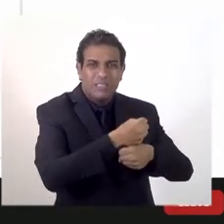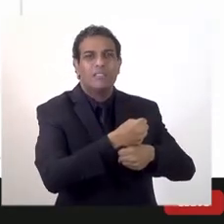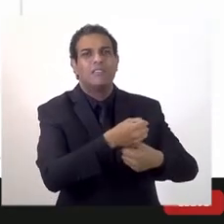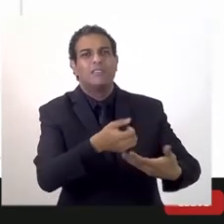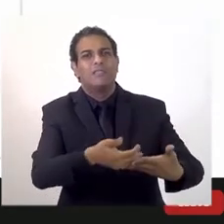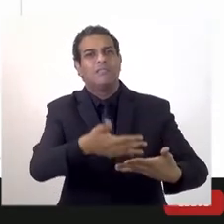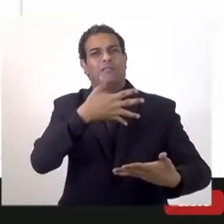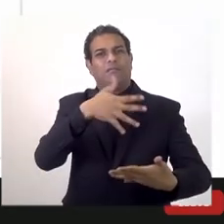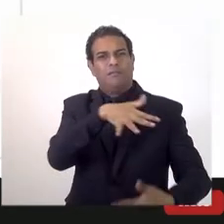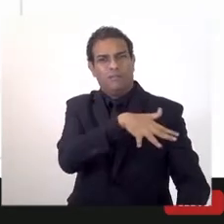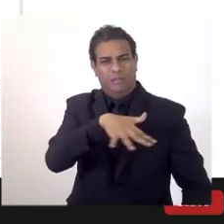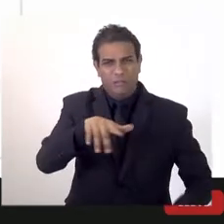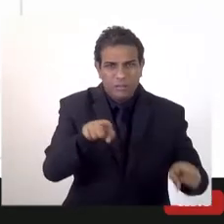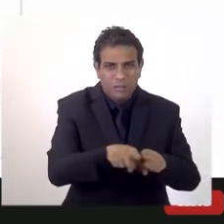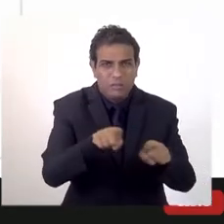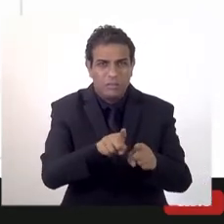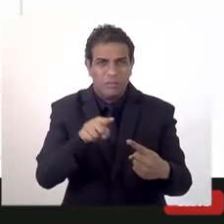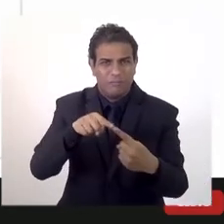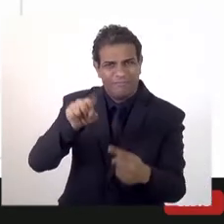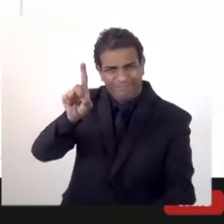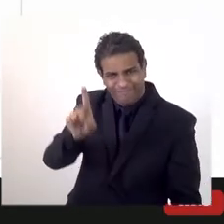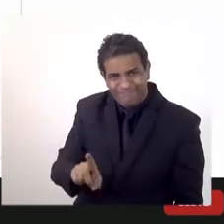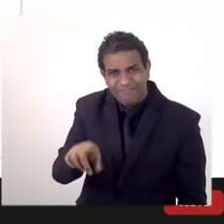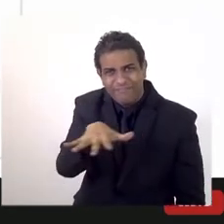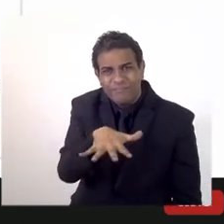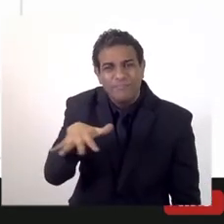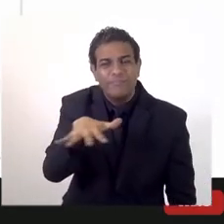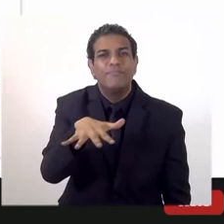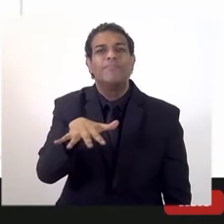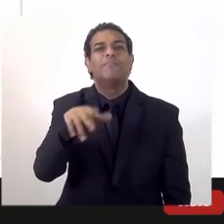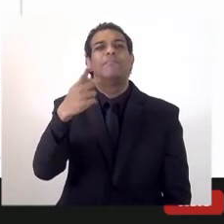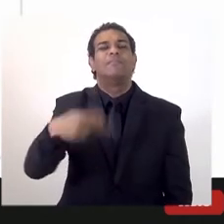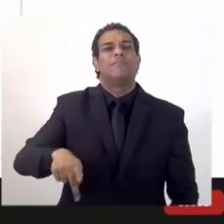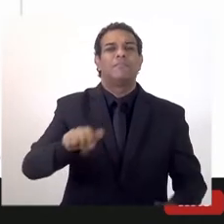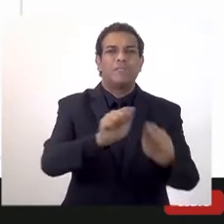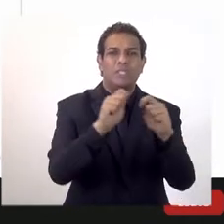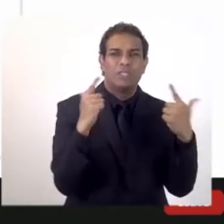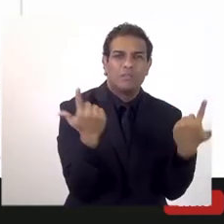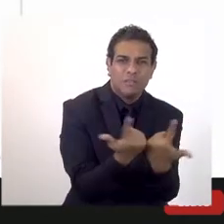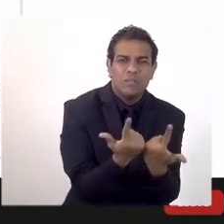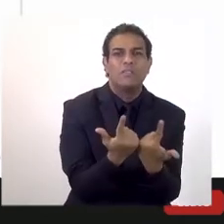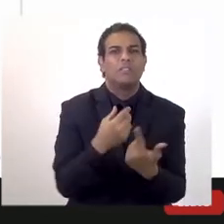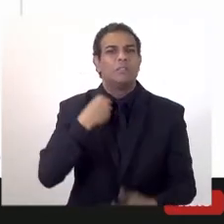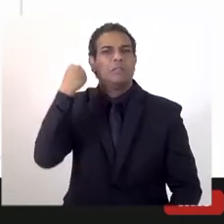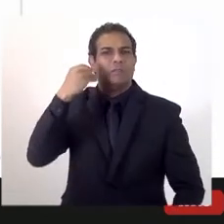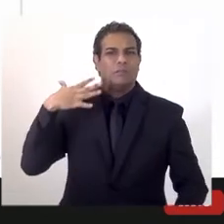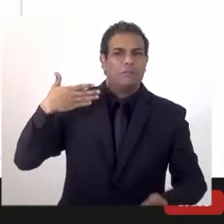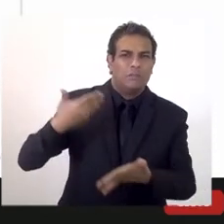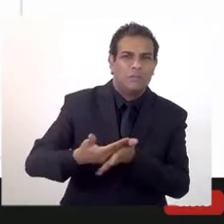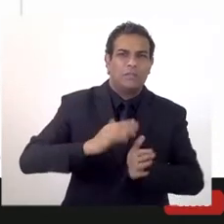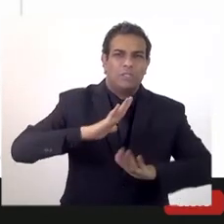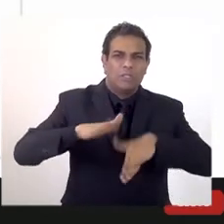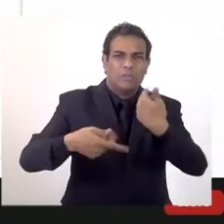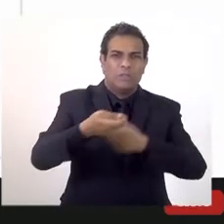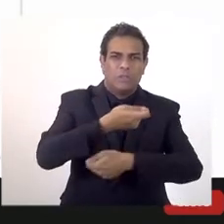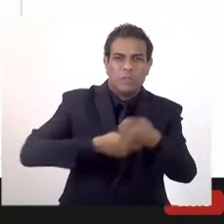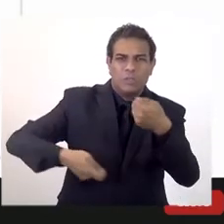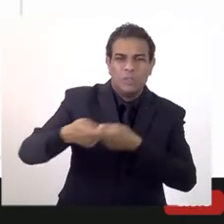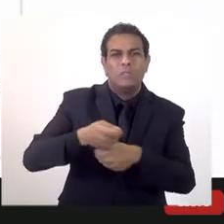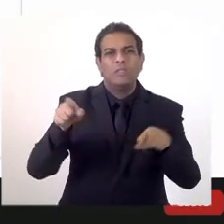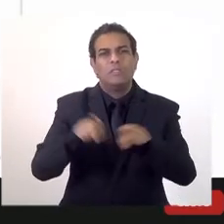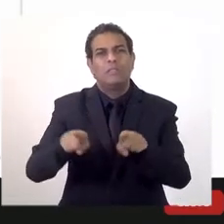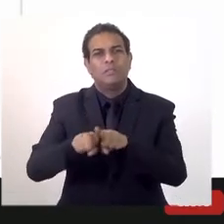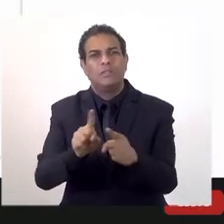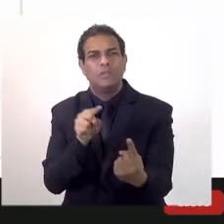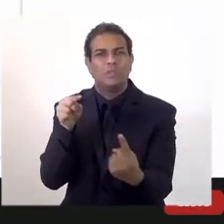Maricá. E o nosso diretor-geral aqui da LERJ, que tem larga experiência em desenvolvimento econômico, o Wagner Victor,